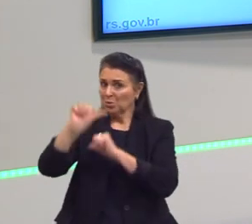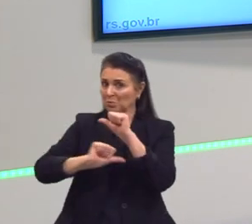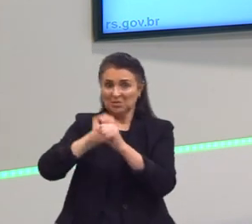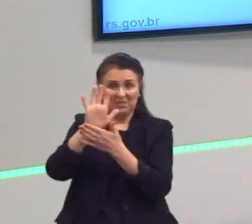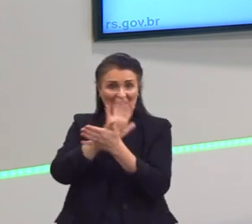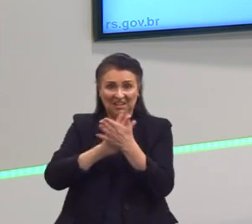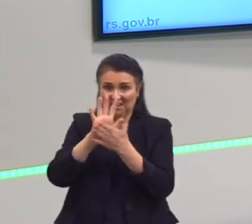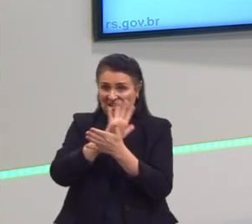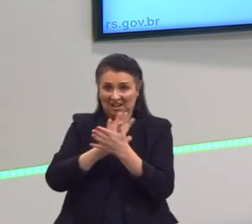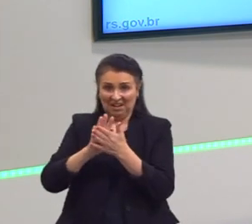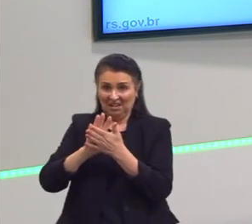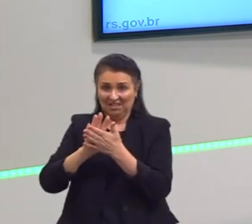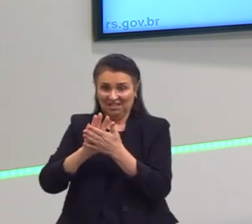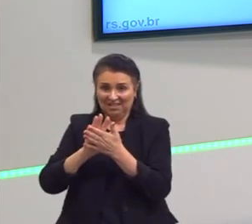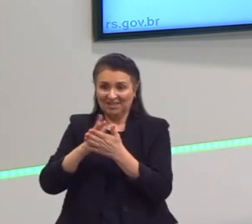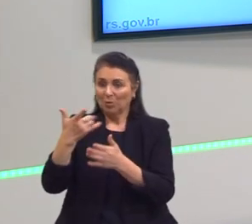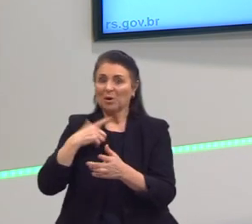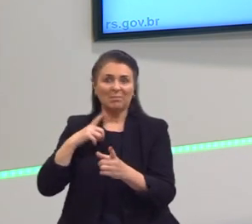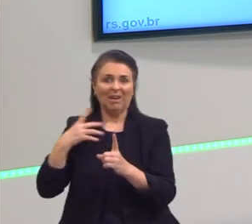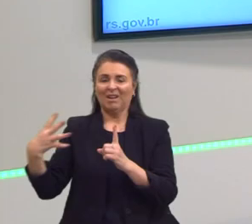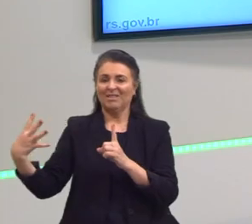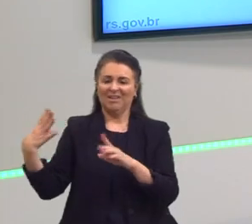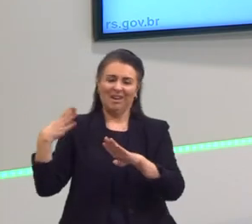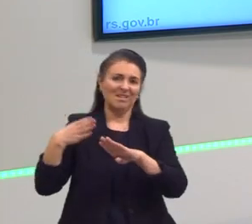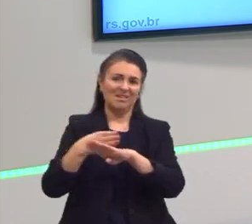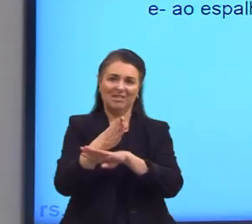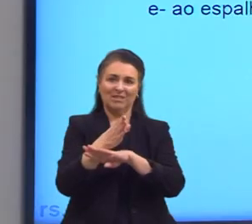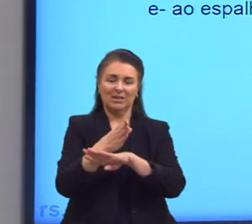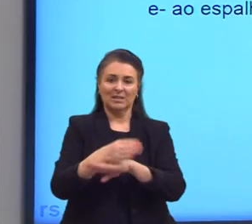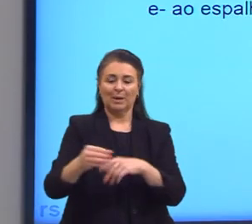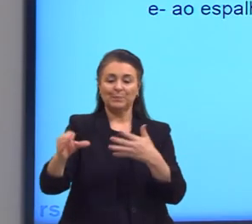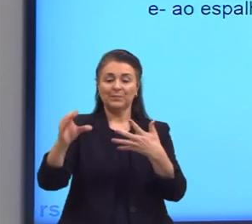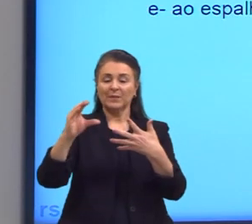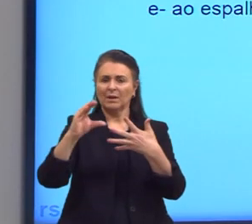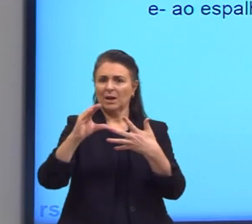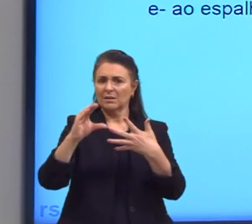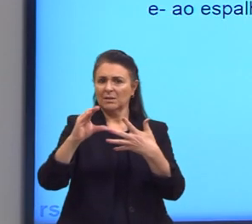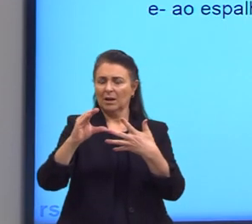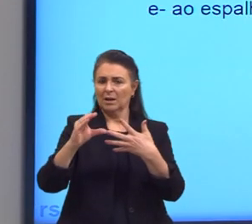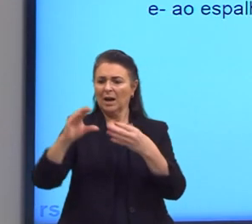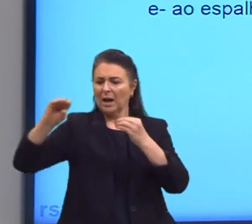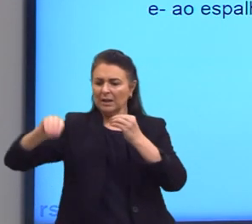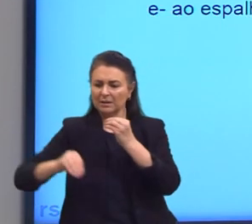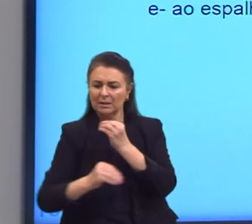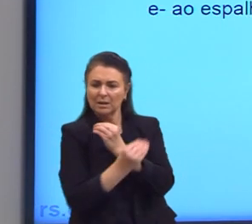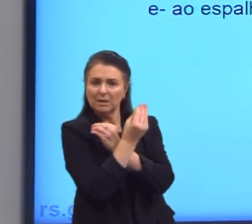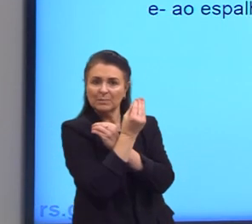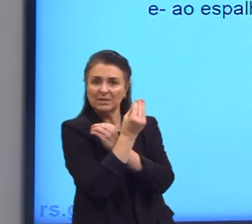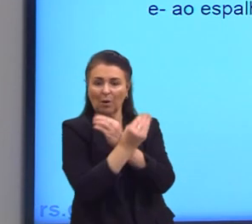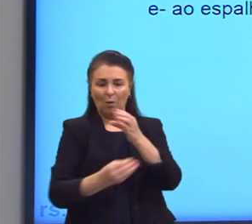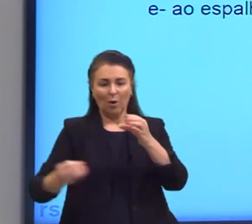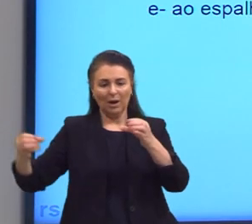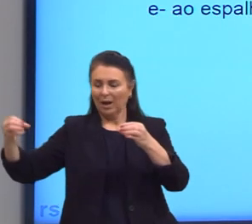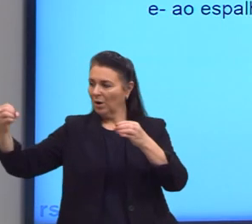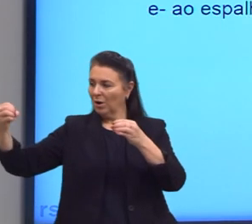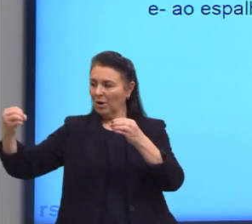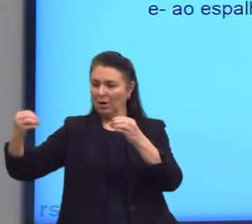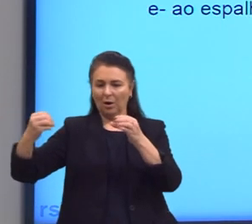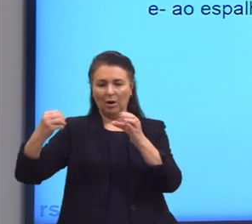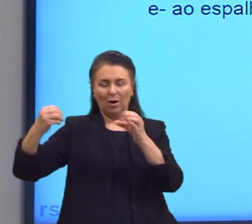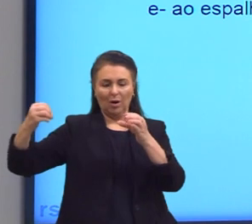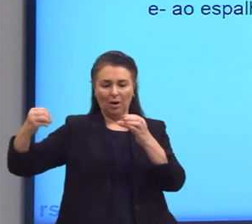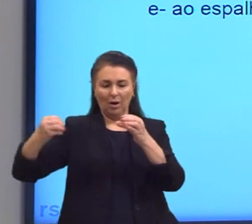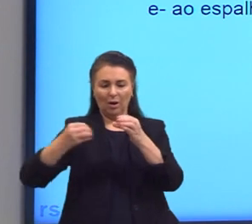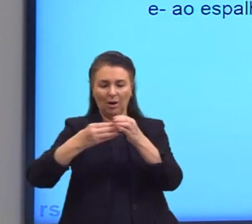Então, não ocorre interferência. C, a transmissão do feixe de luz neste meio, também